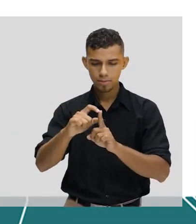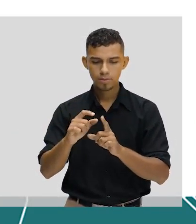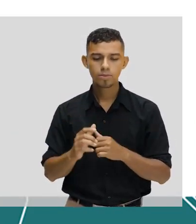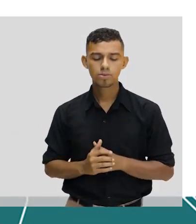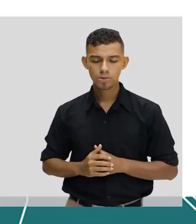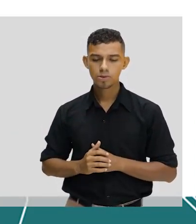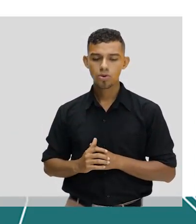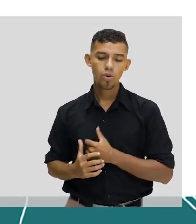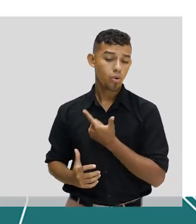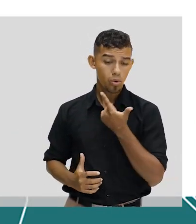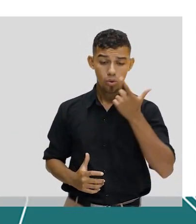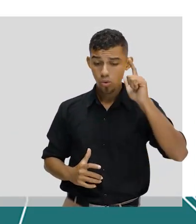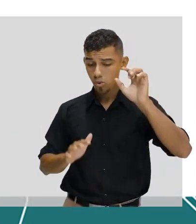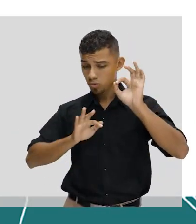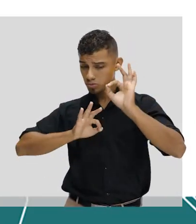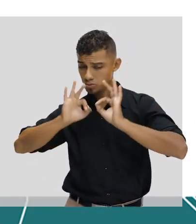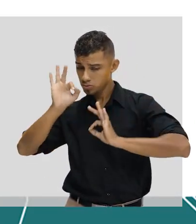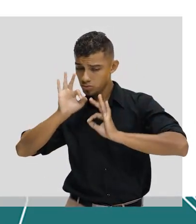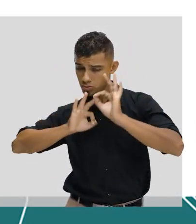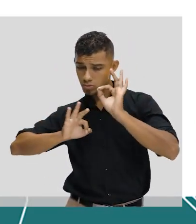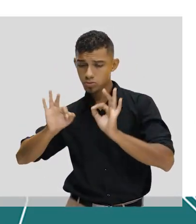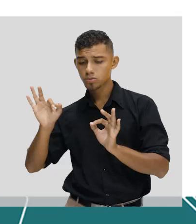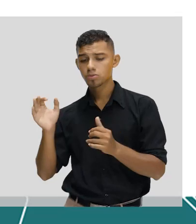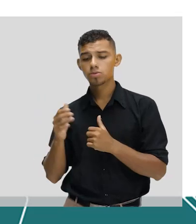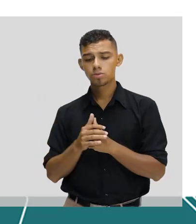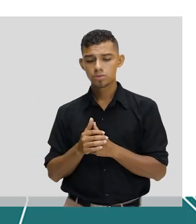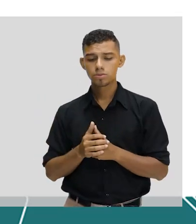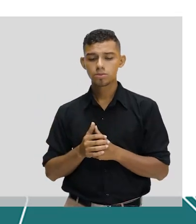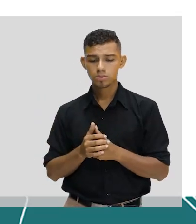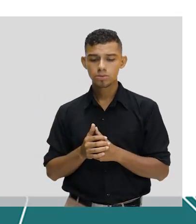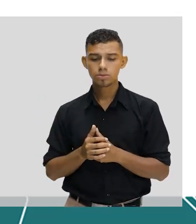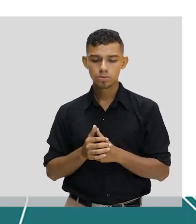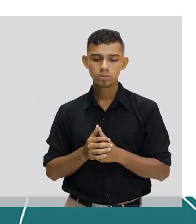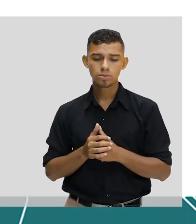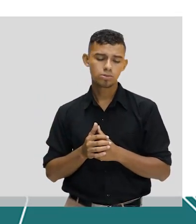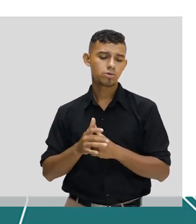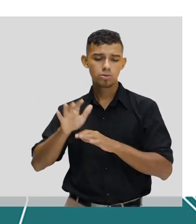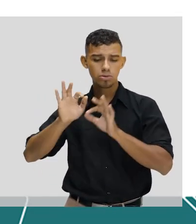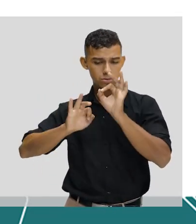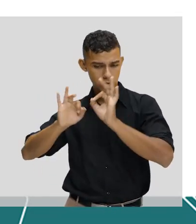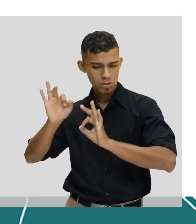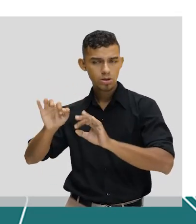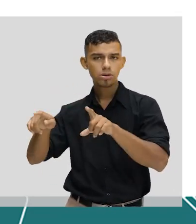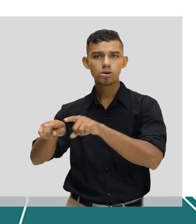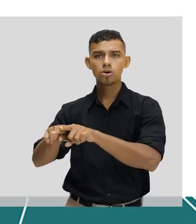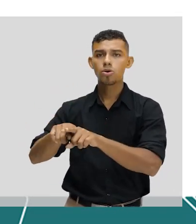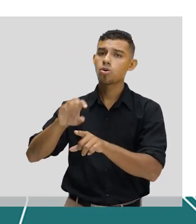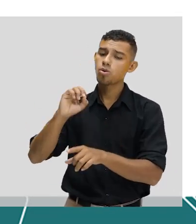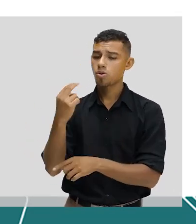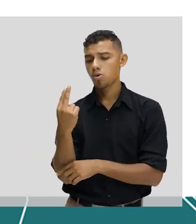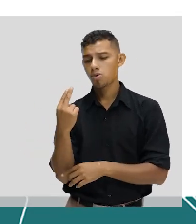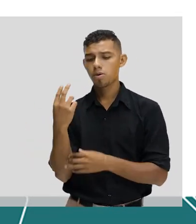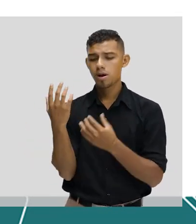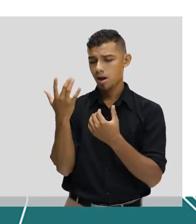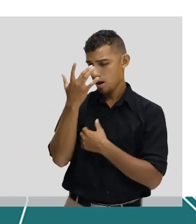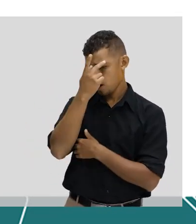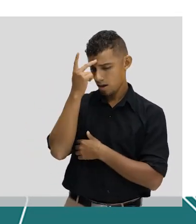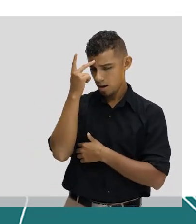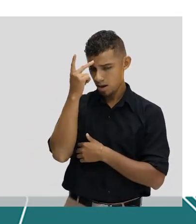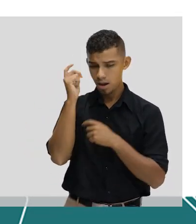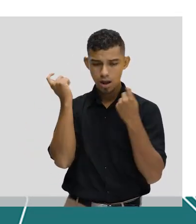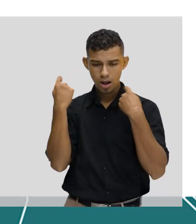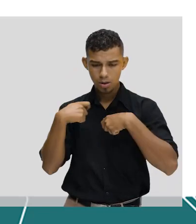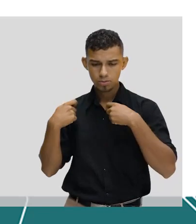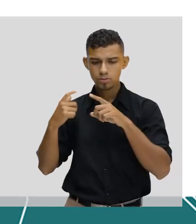Já outros processos de formação, eles envolvem composição ou mistura. É quando você pega